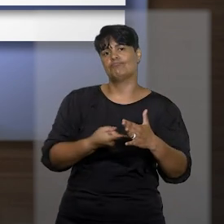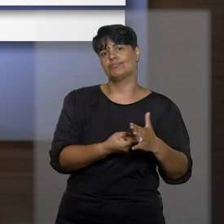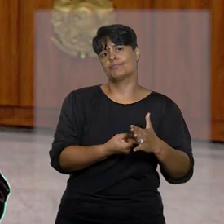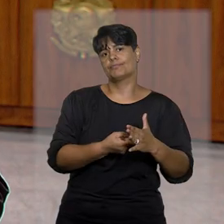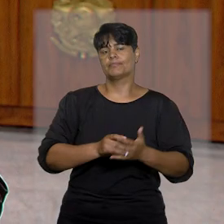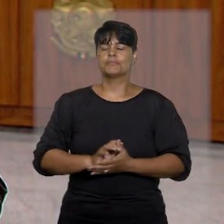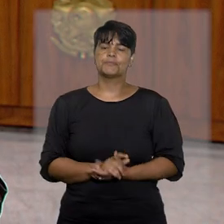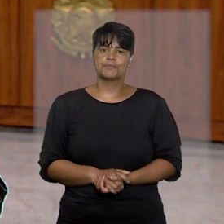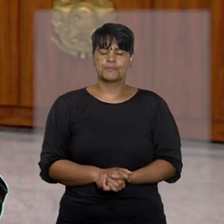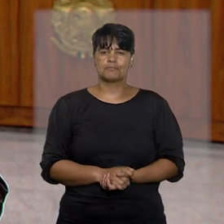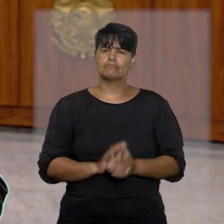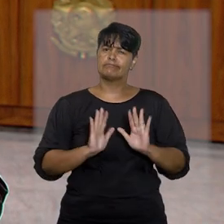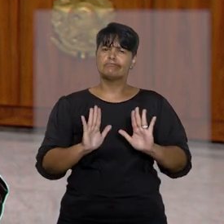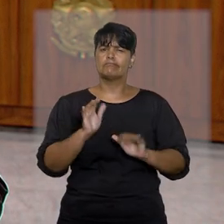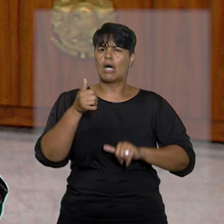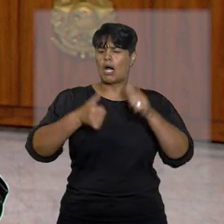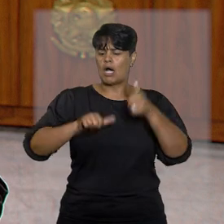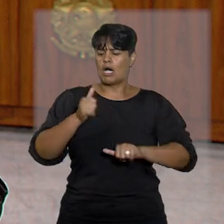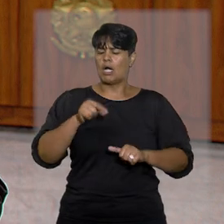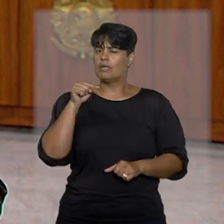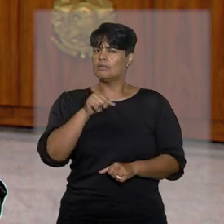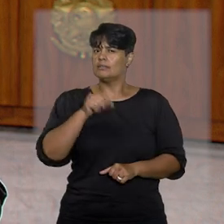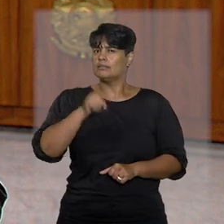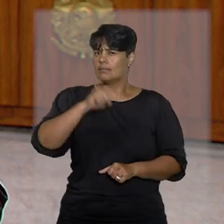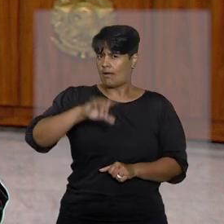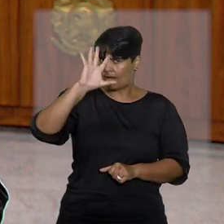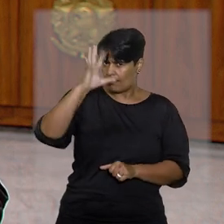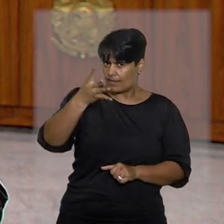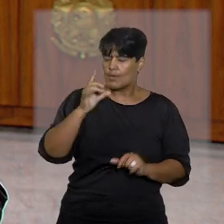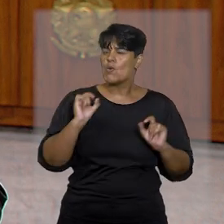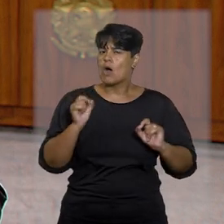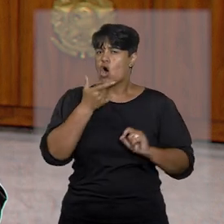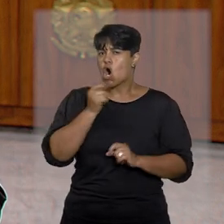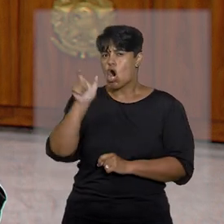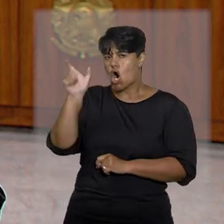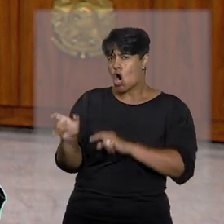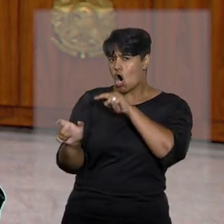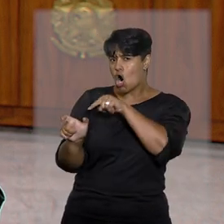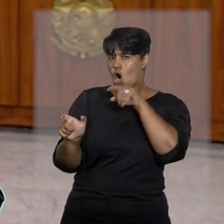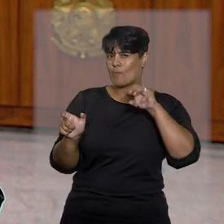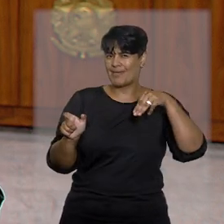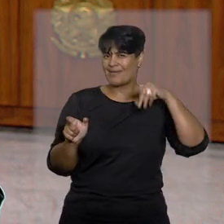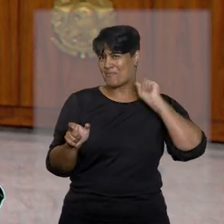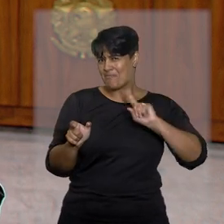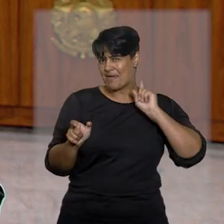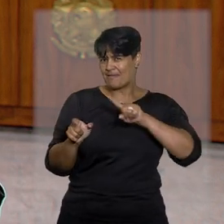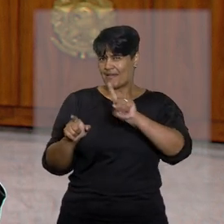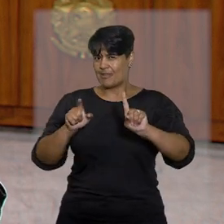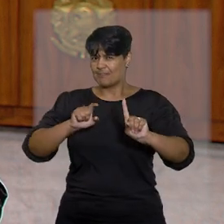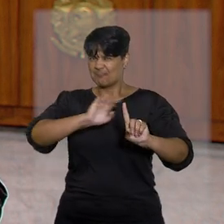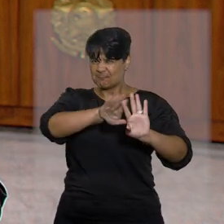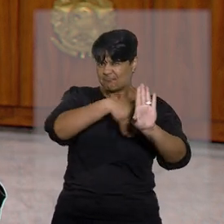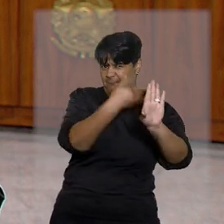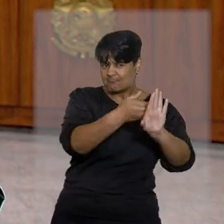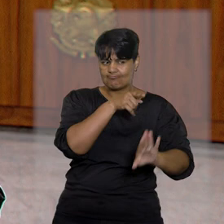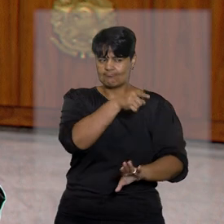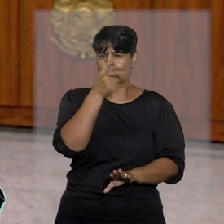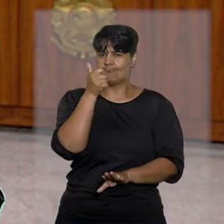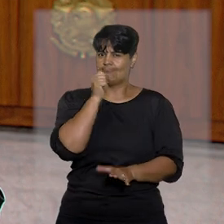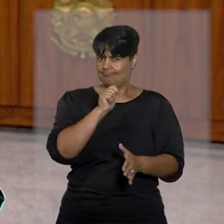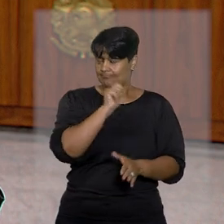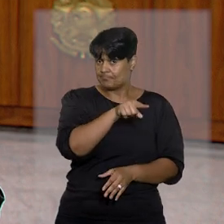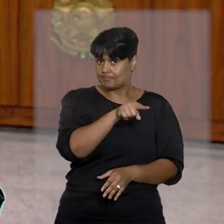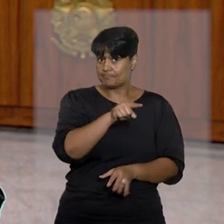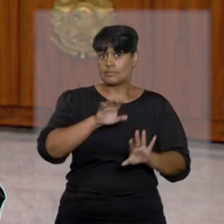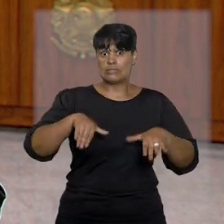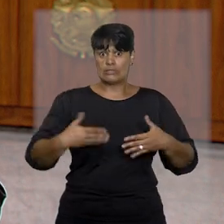Um dos casos analisados para a definição da tese trata da condenação de um homem em Minas Gerais por ameaçar a companheira. Para a